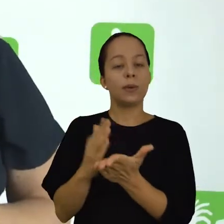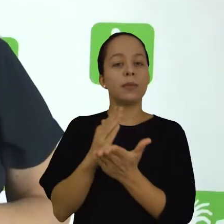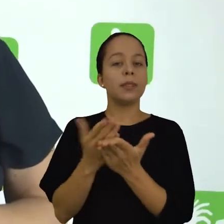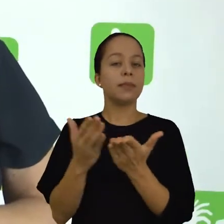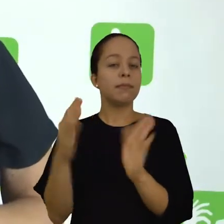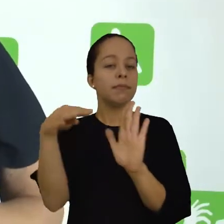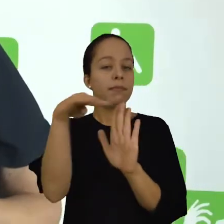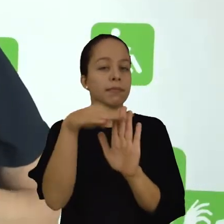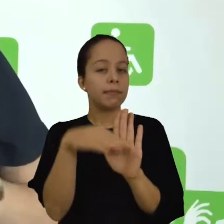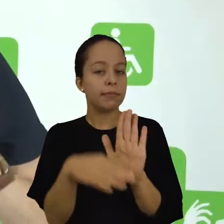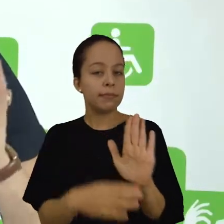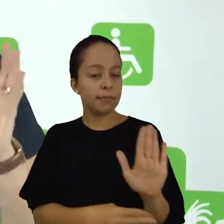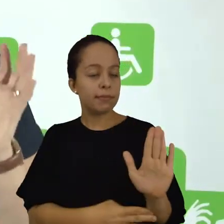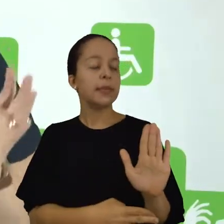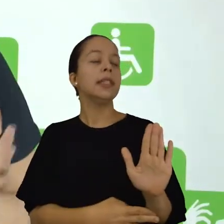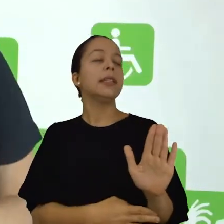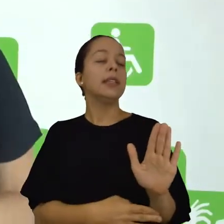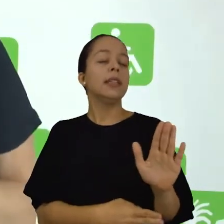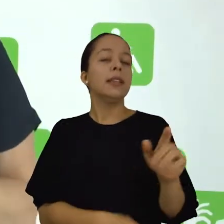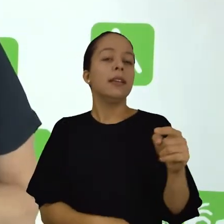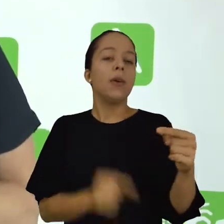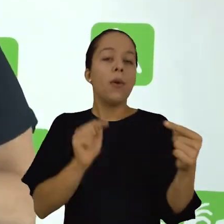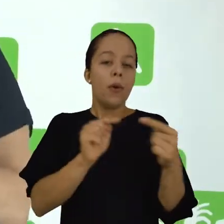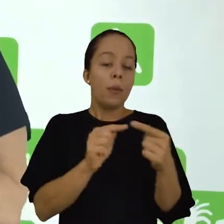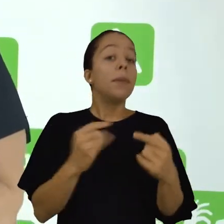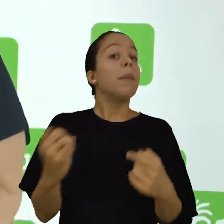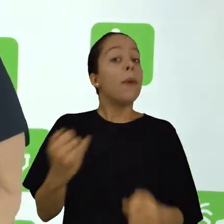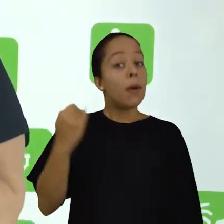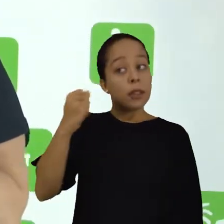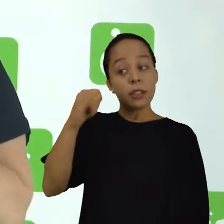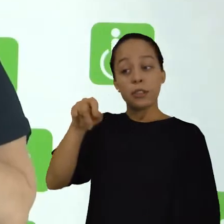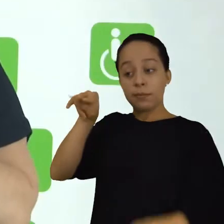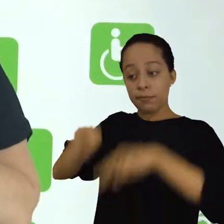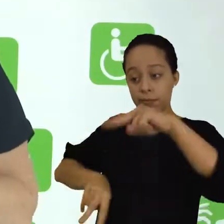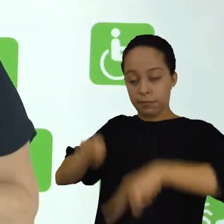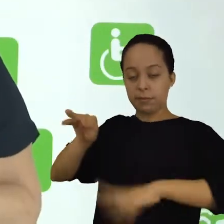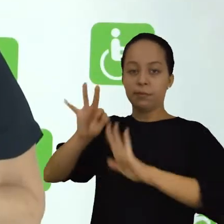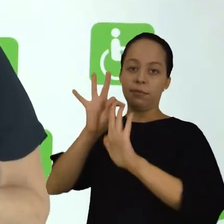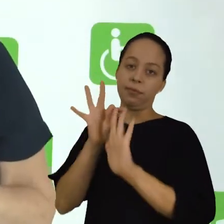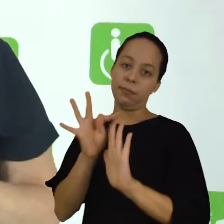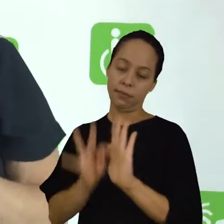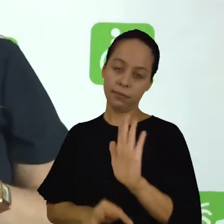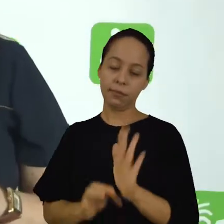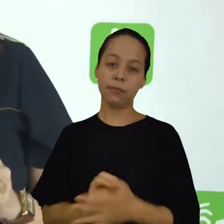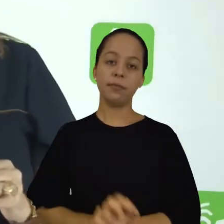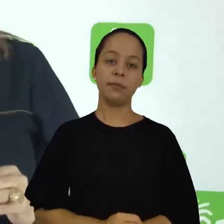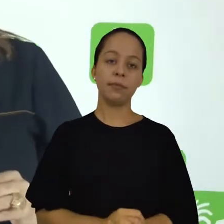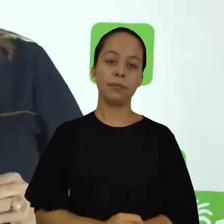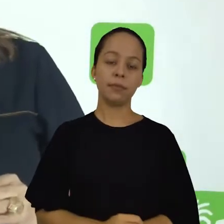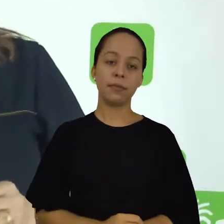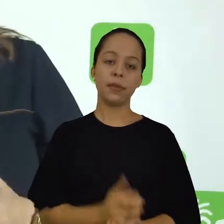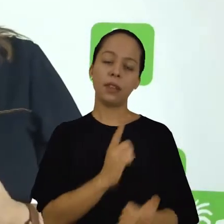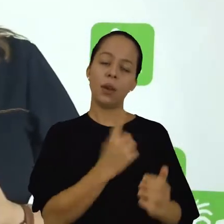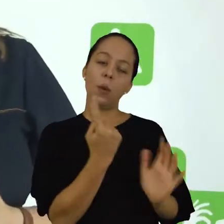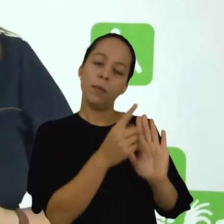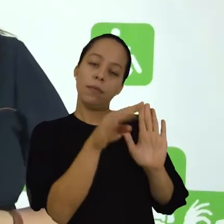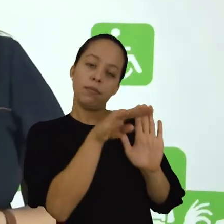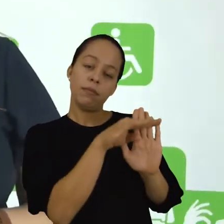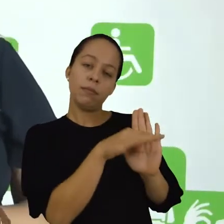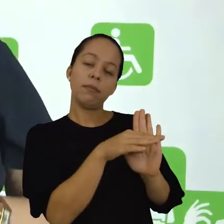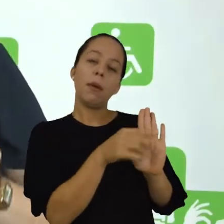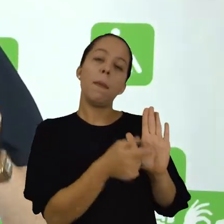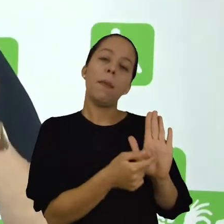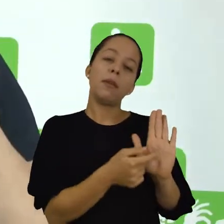relacionadas a uma análise que deve ser feita de um texto. Uma dimensão está